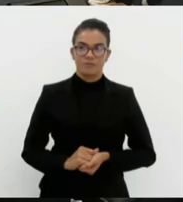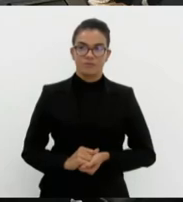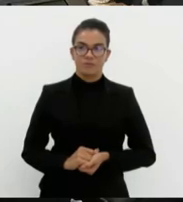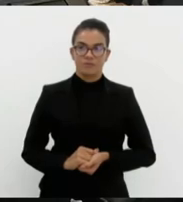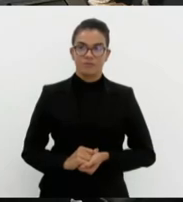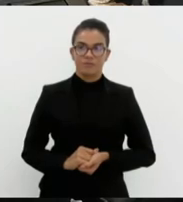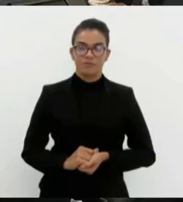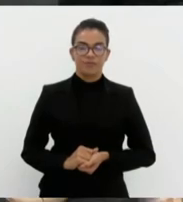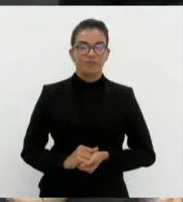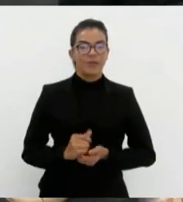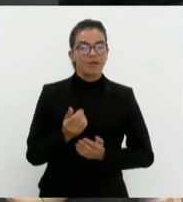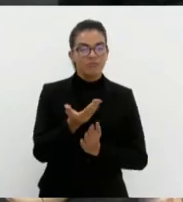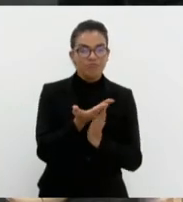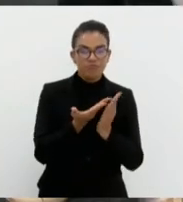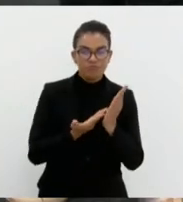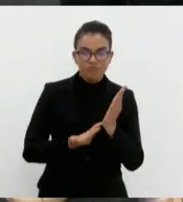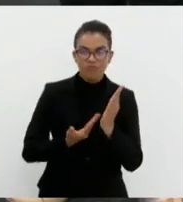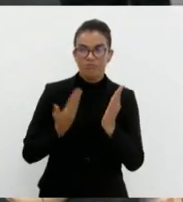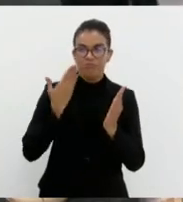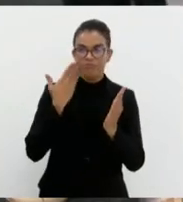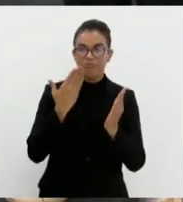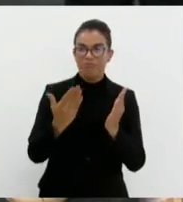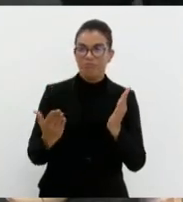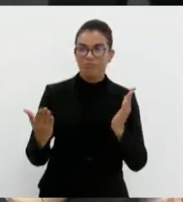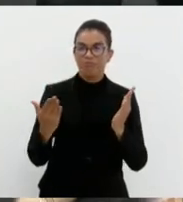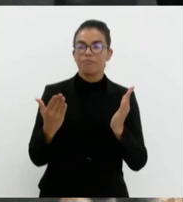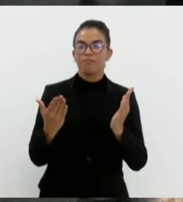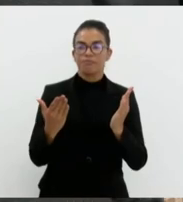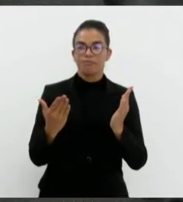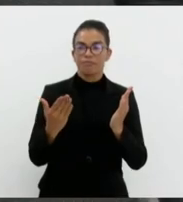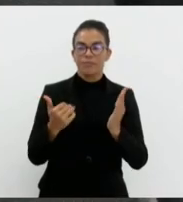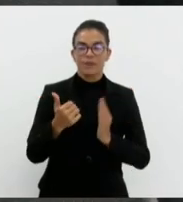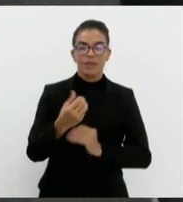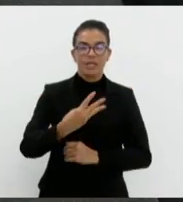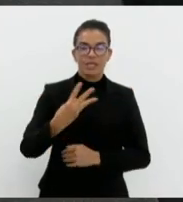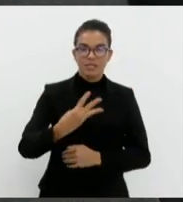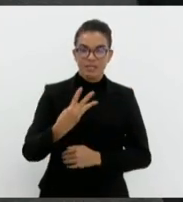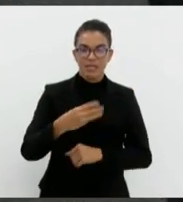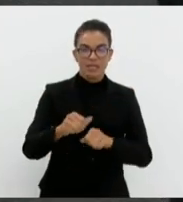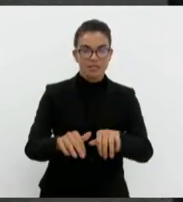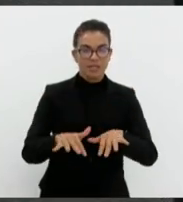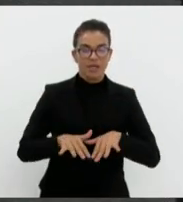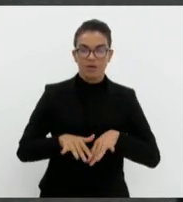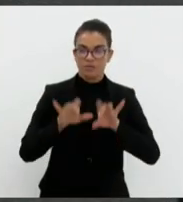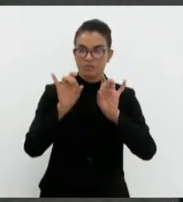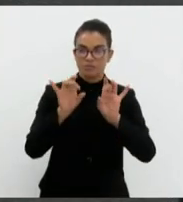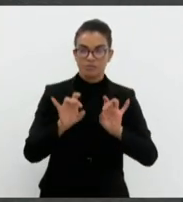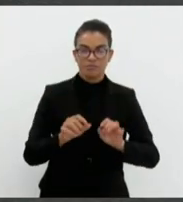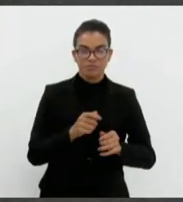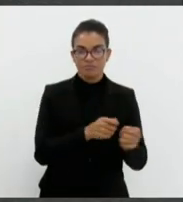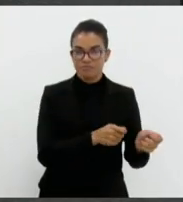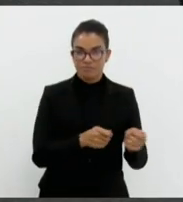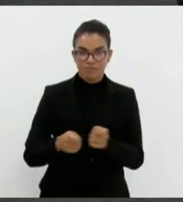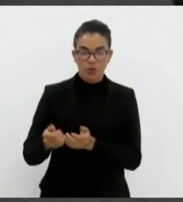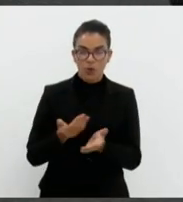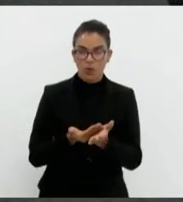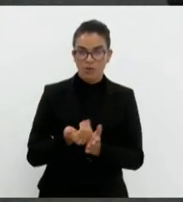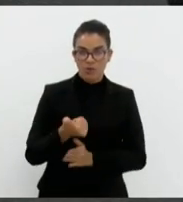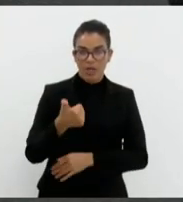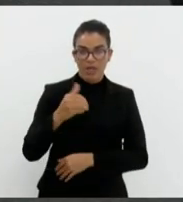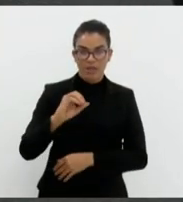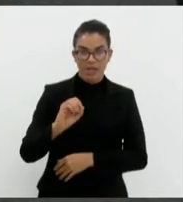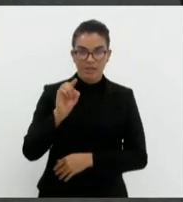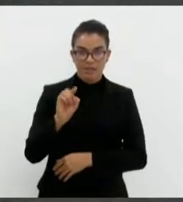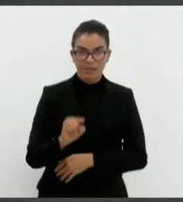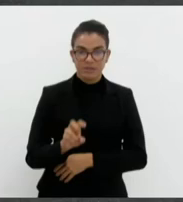A ata reflete com exatidão o ocorrido na terceira sessão extraordinária, que é iniciada às 10 horas e 55